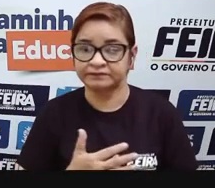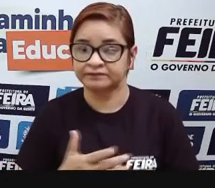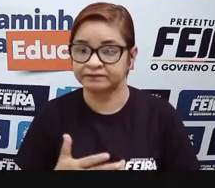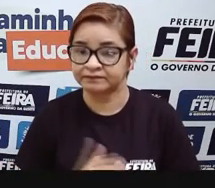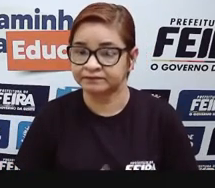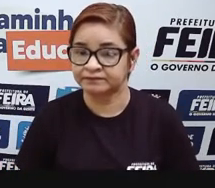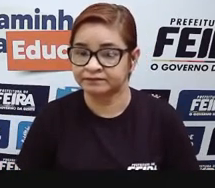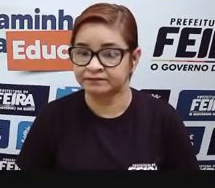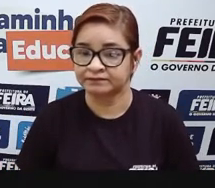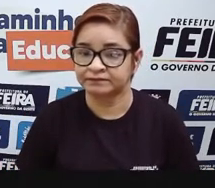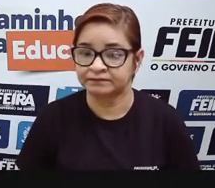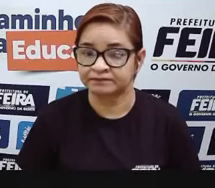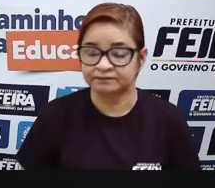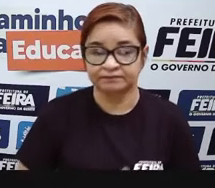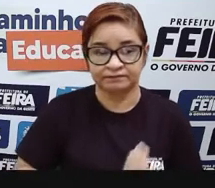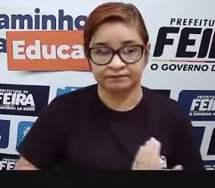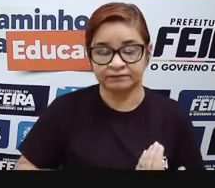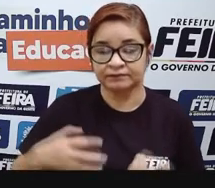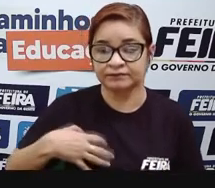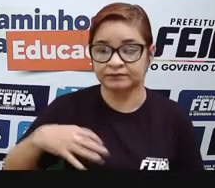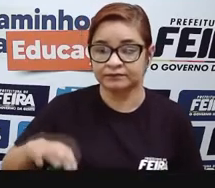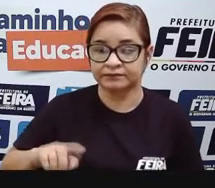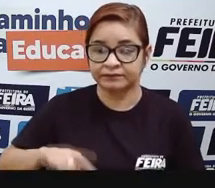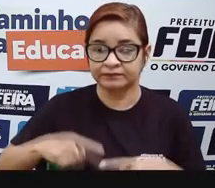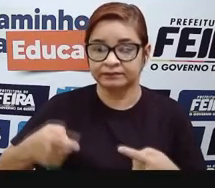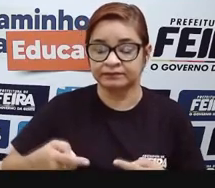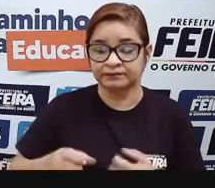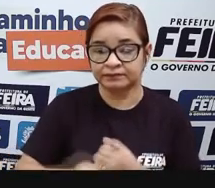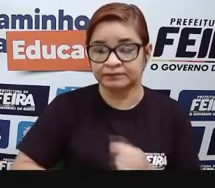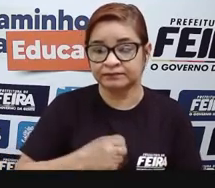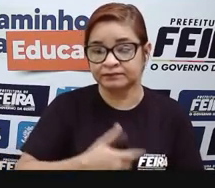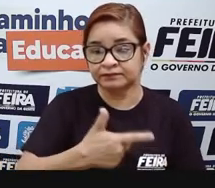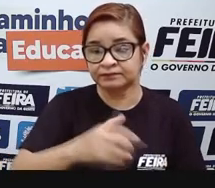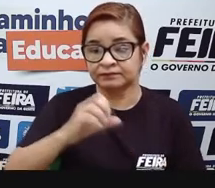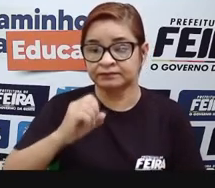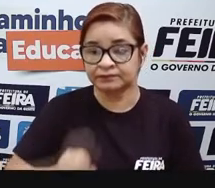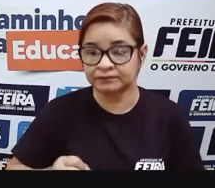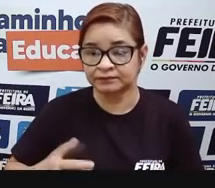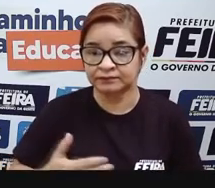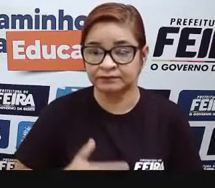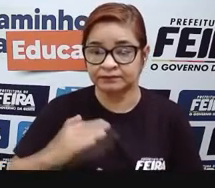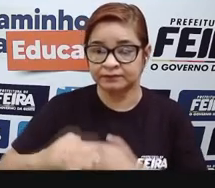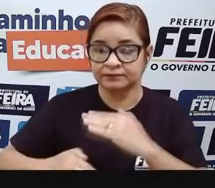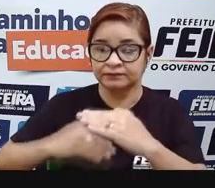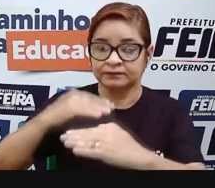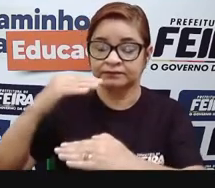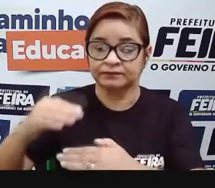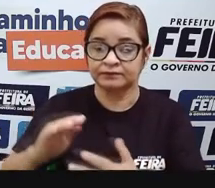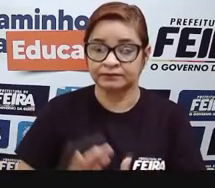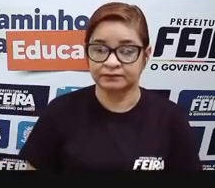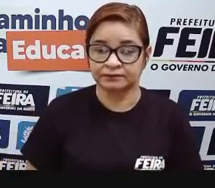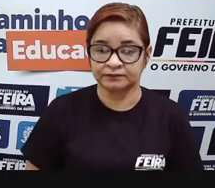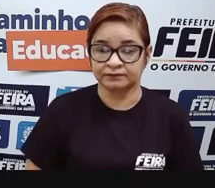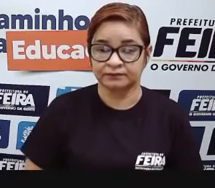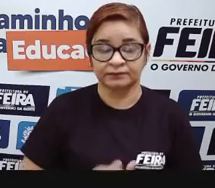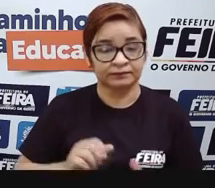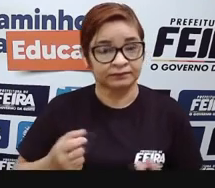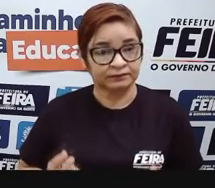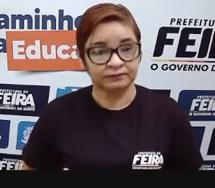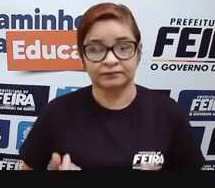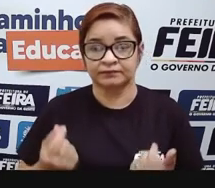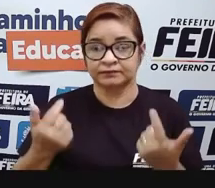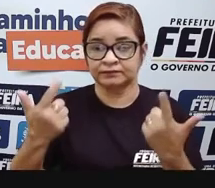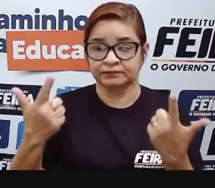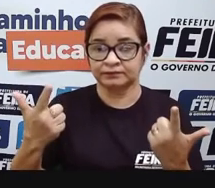Salvador. Mas, do século XX, a cidade passou a ser considerada como grande em atividade